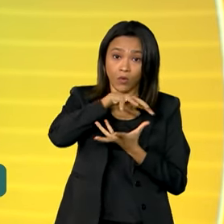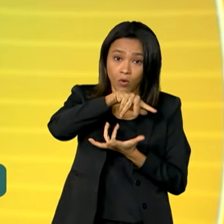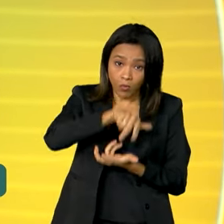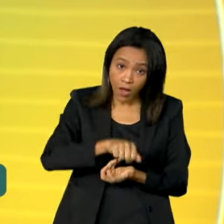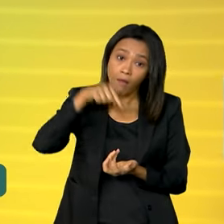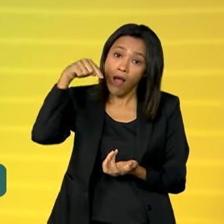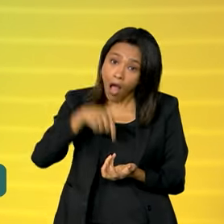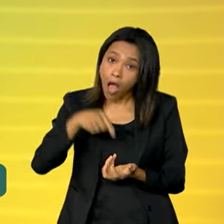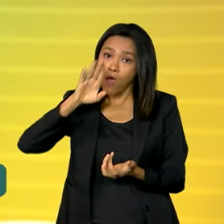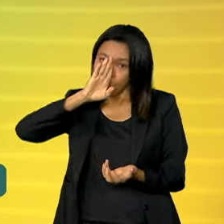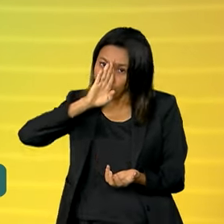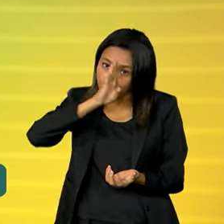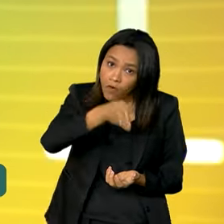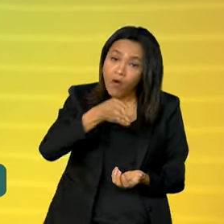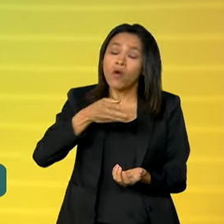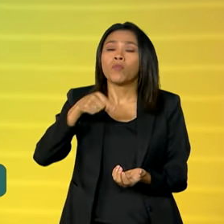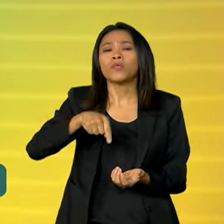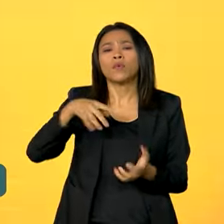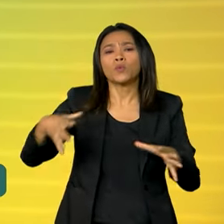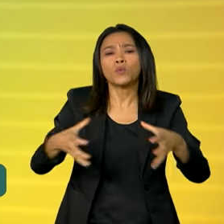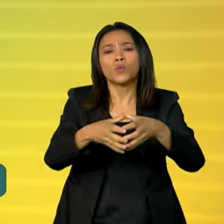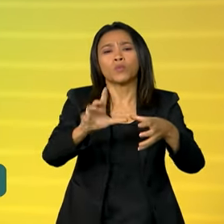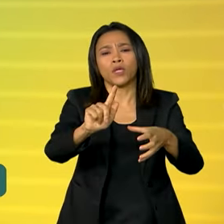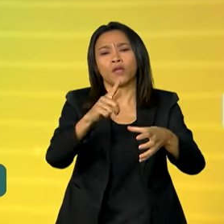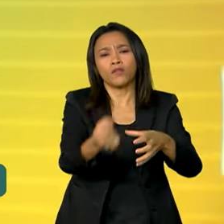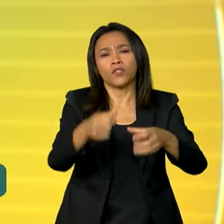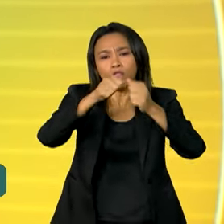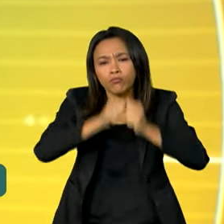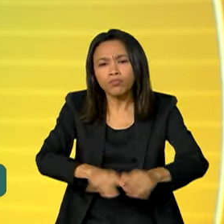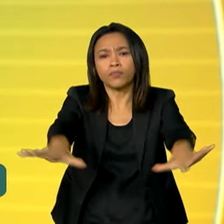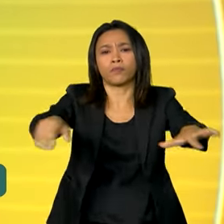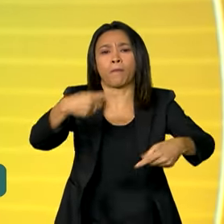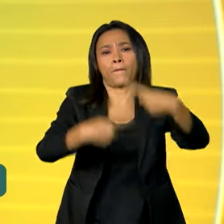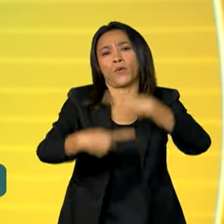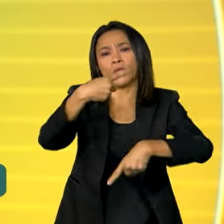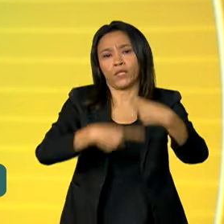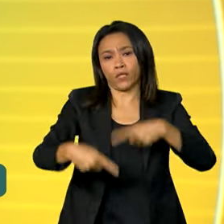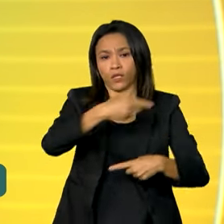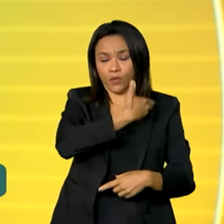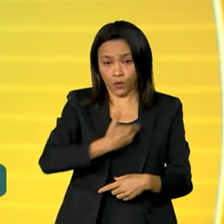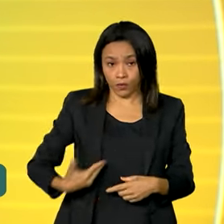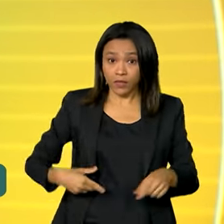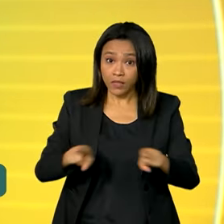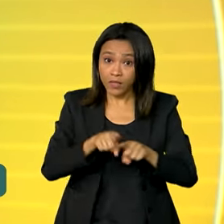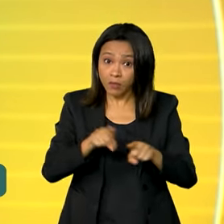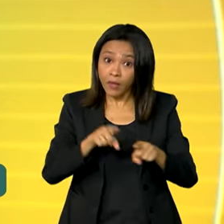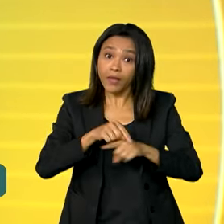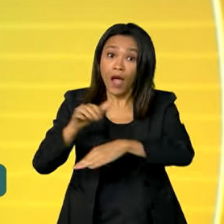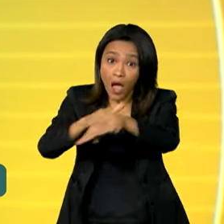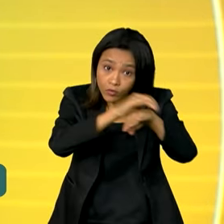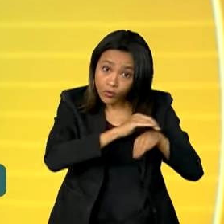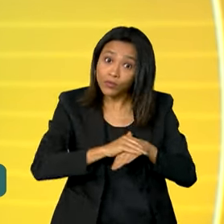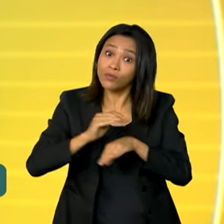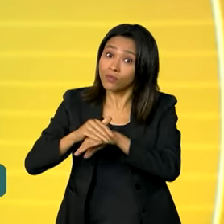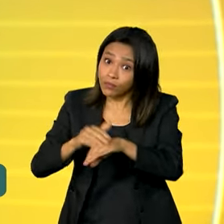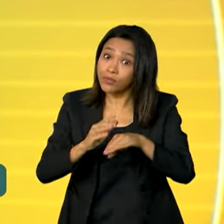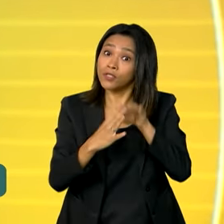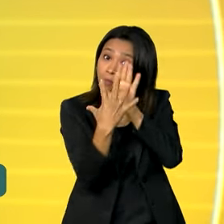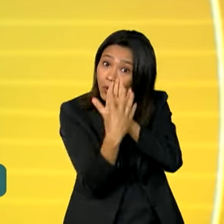presidência brasileira no G20, promove a expansão de políticas públicas e a disseminação de práticas bem-sucedidas.